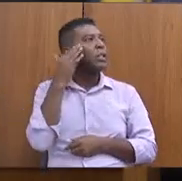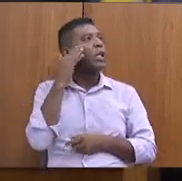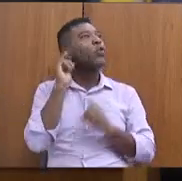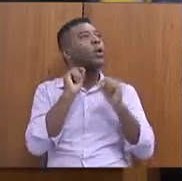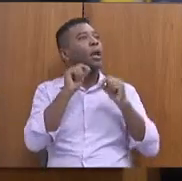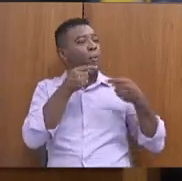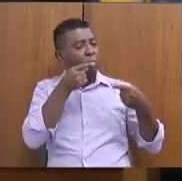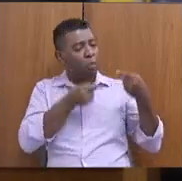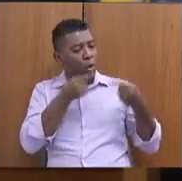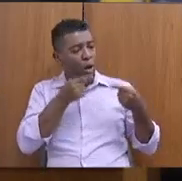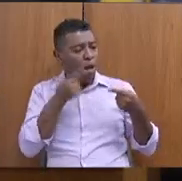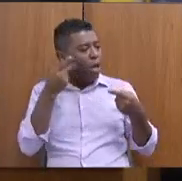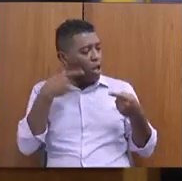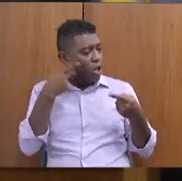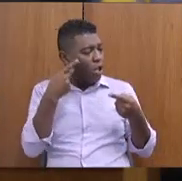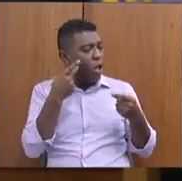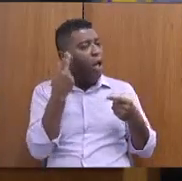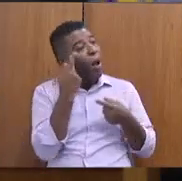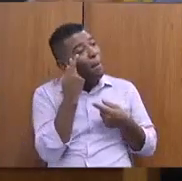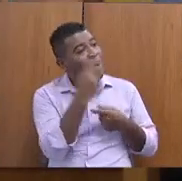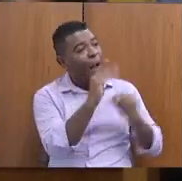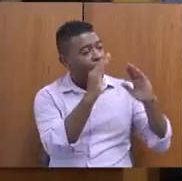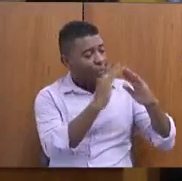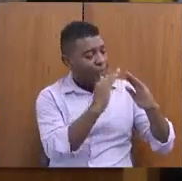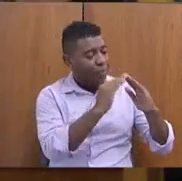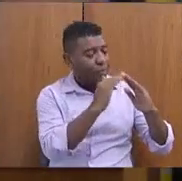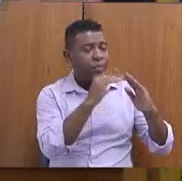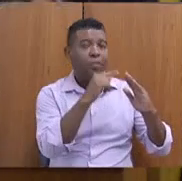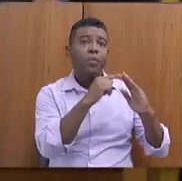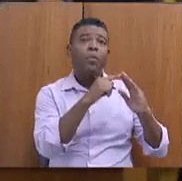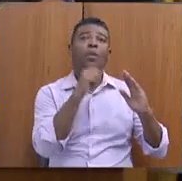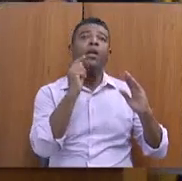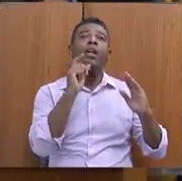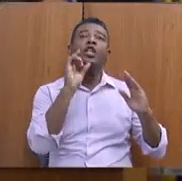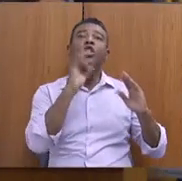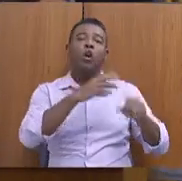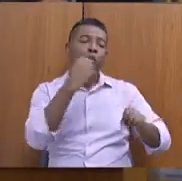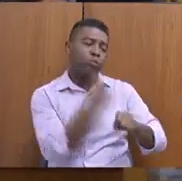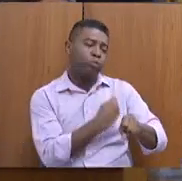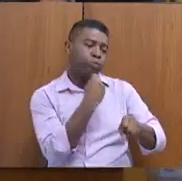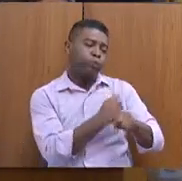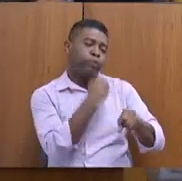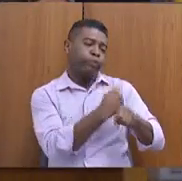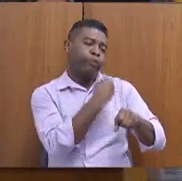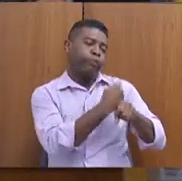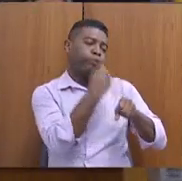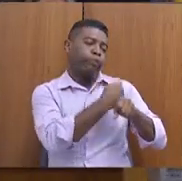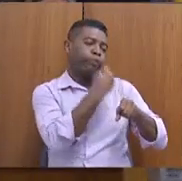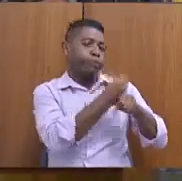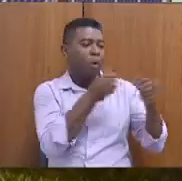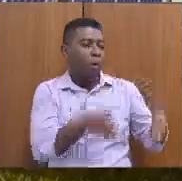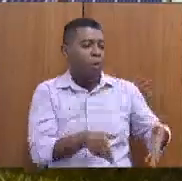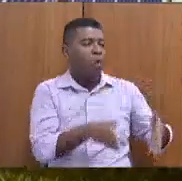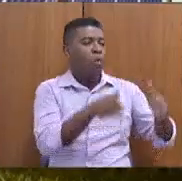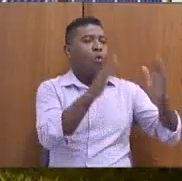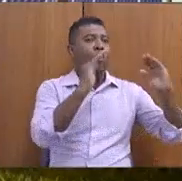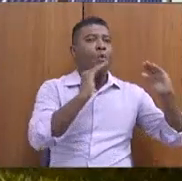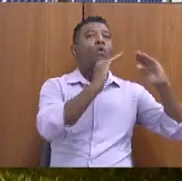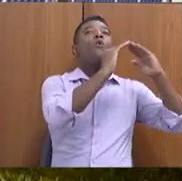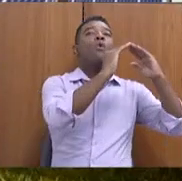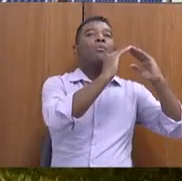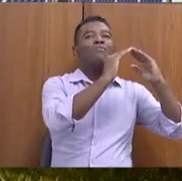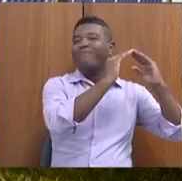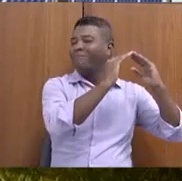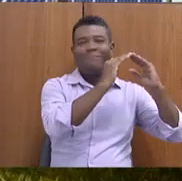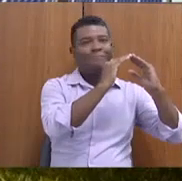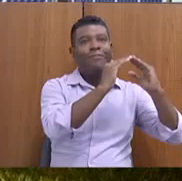não só a construção de casas, mas também melhoria habitacional, principalmente. Então, a partir de agora, eu vou falar de algumas coisas